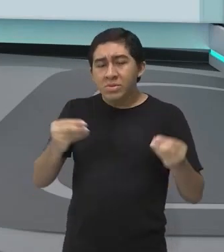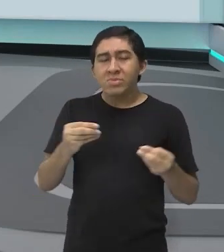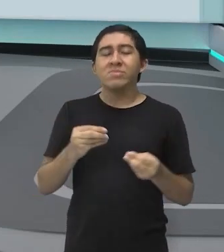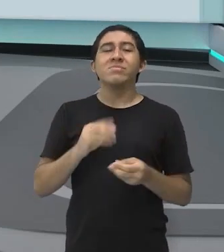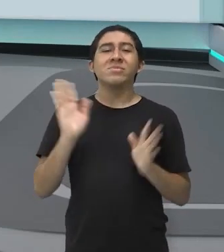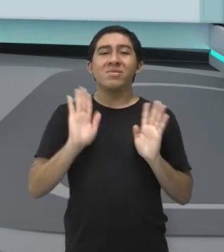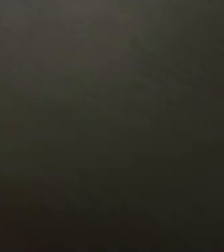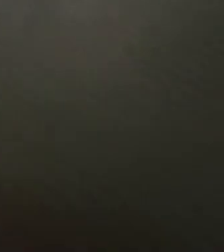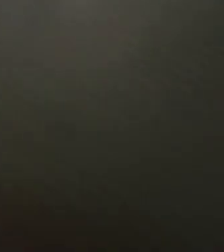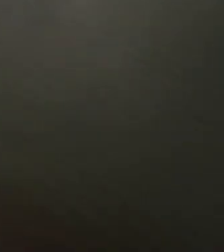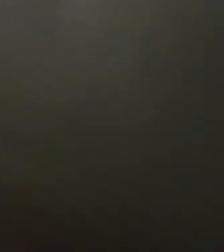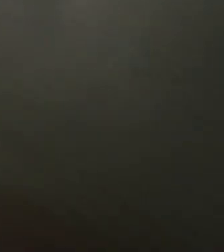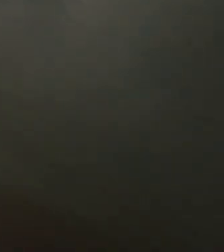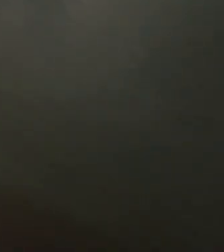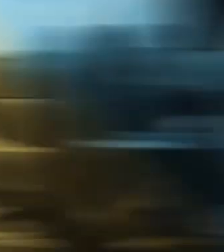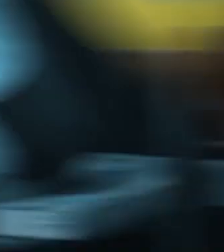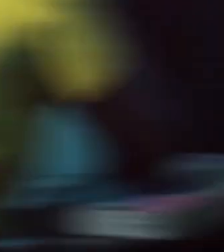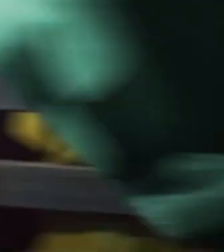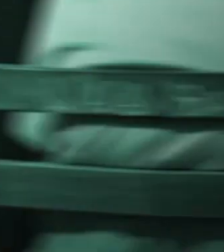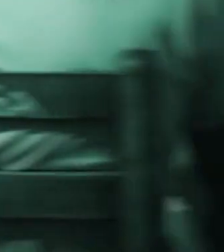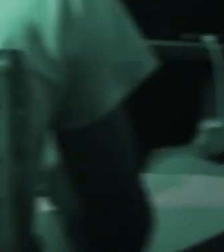Até a próxima aula! E